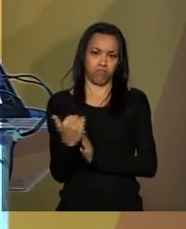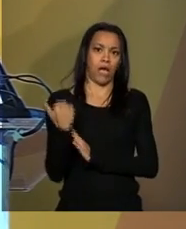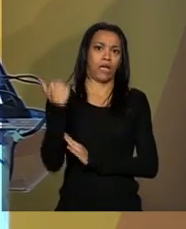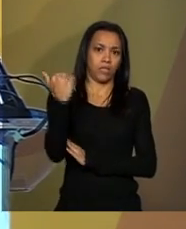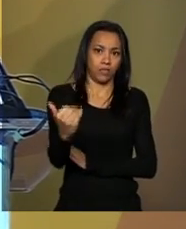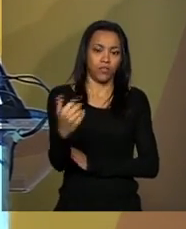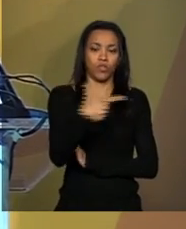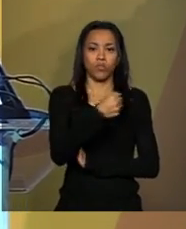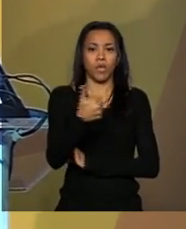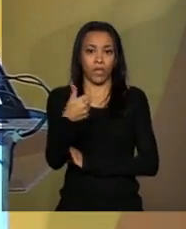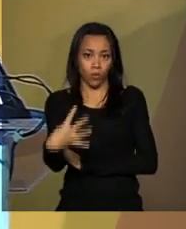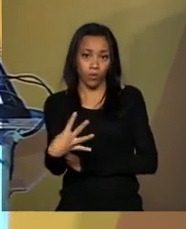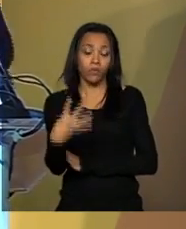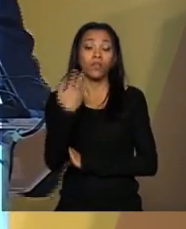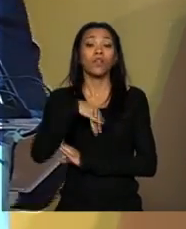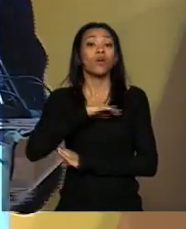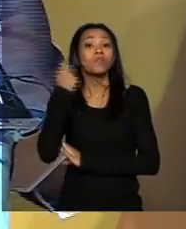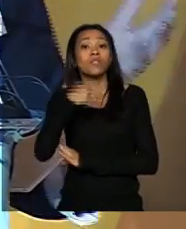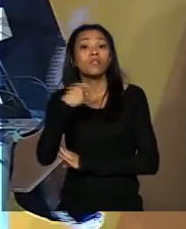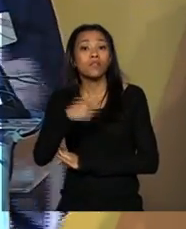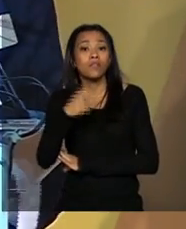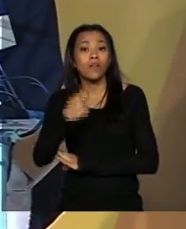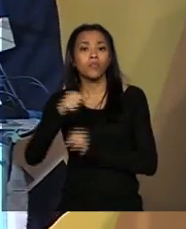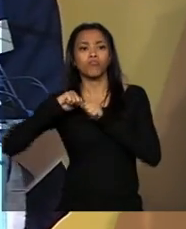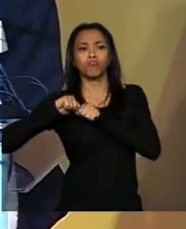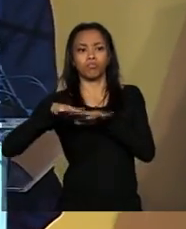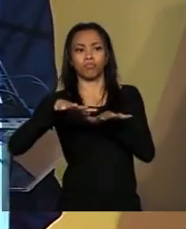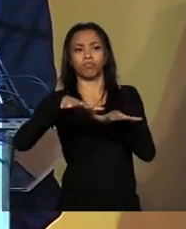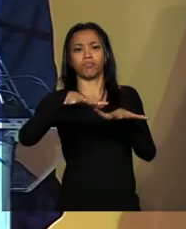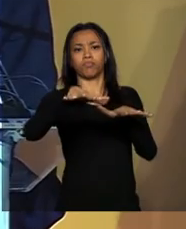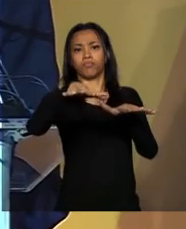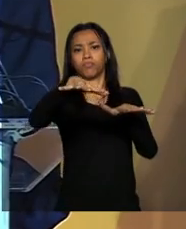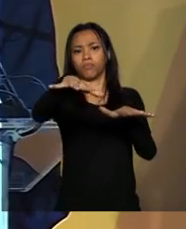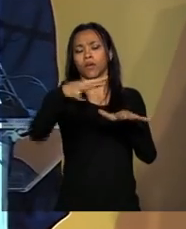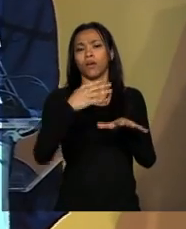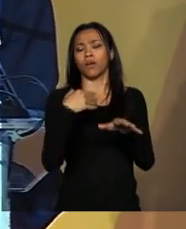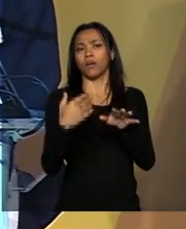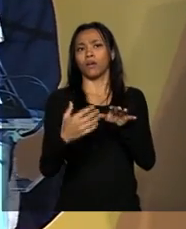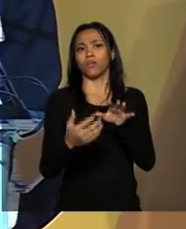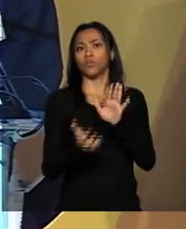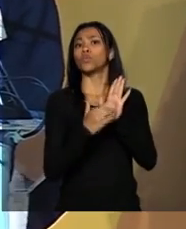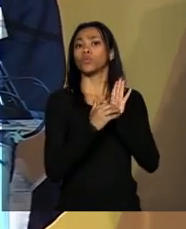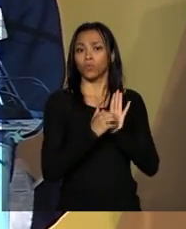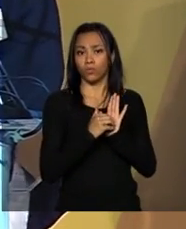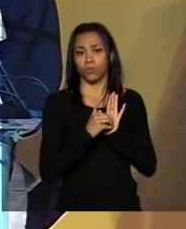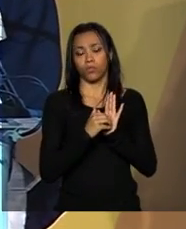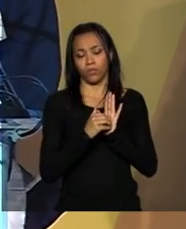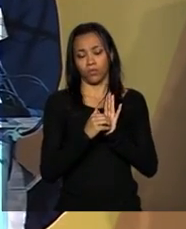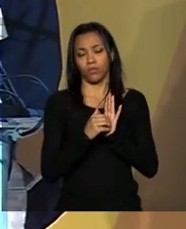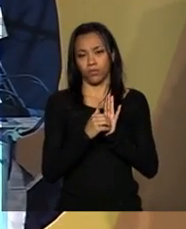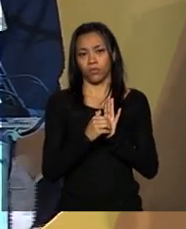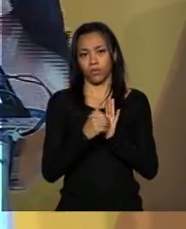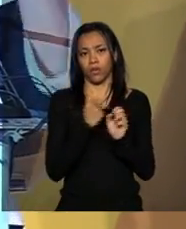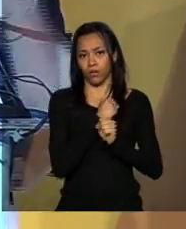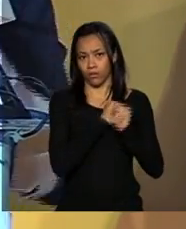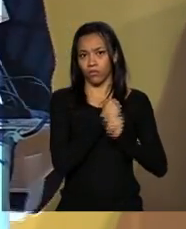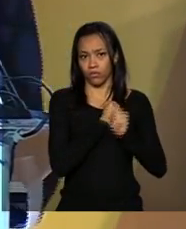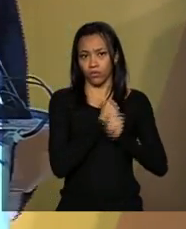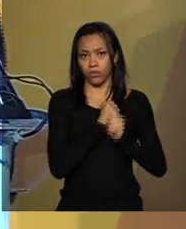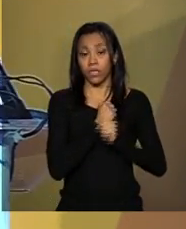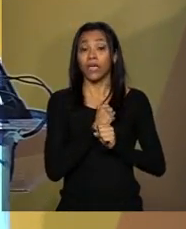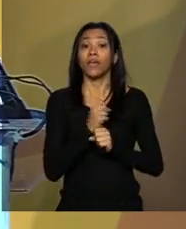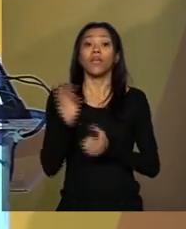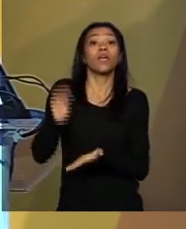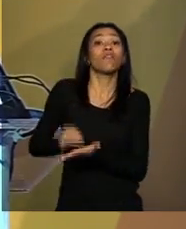que atender toda a expansão dessa produção que ocorreram nos últimos anos e aquela